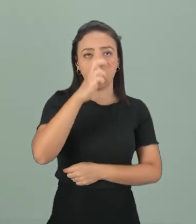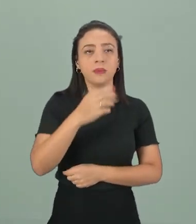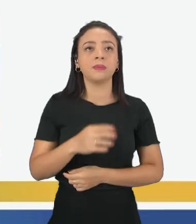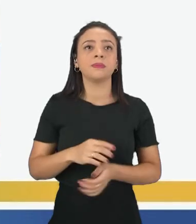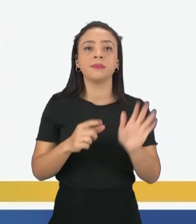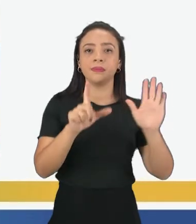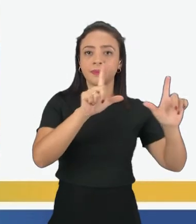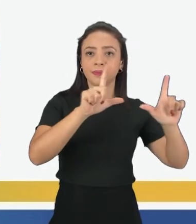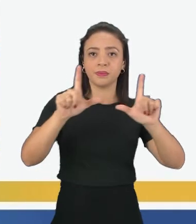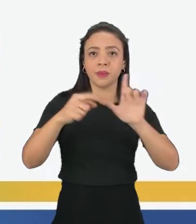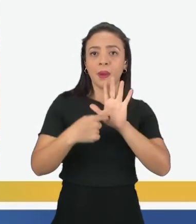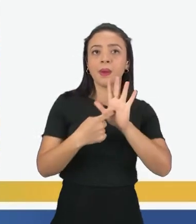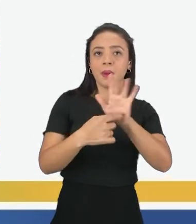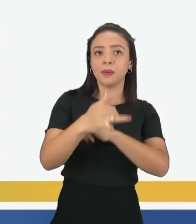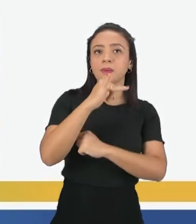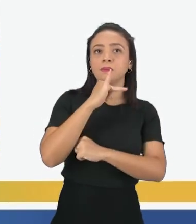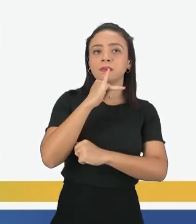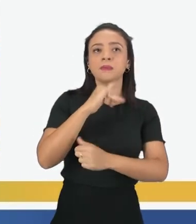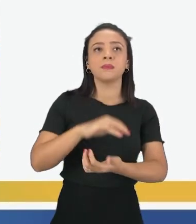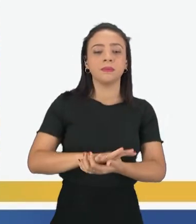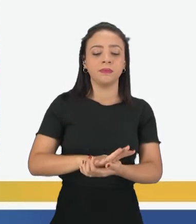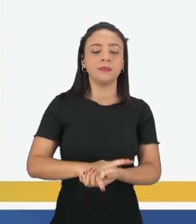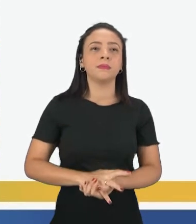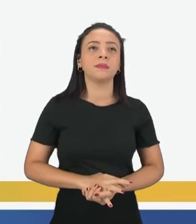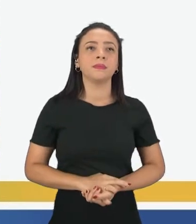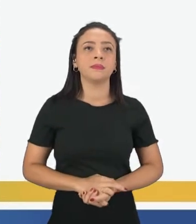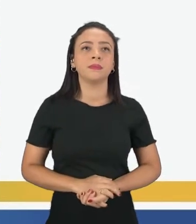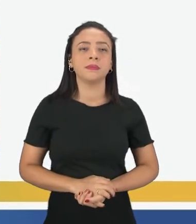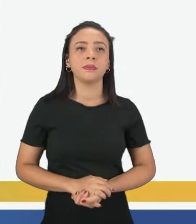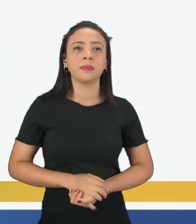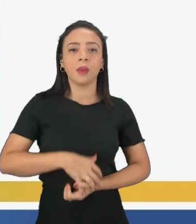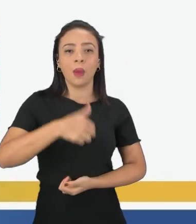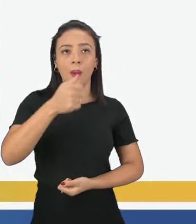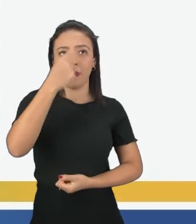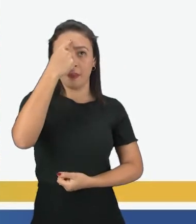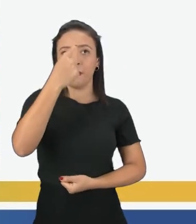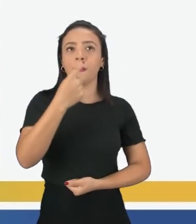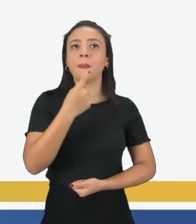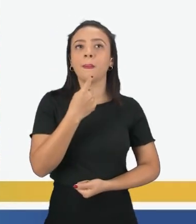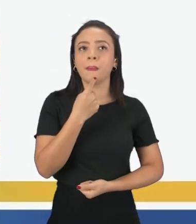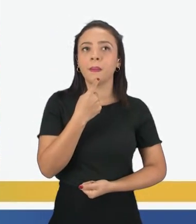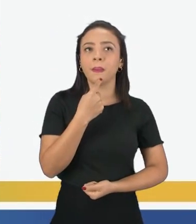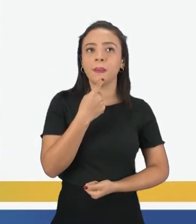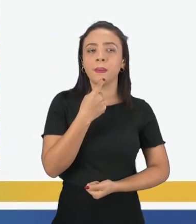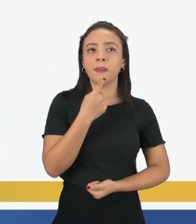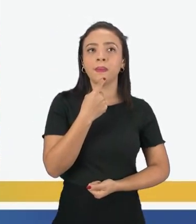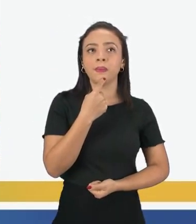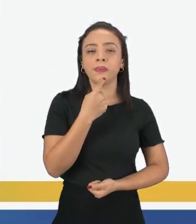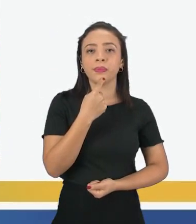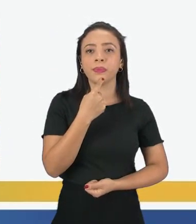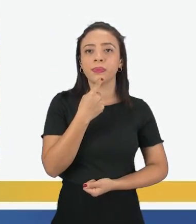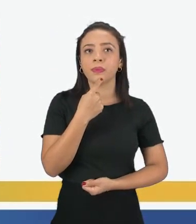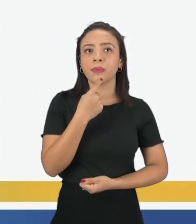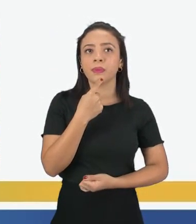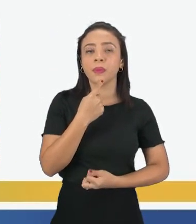na tela, que eu trouxe alguns exemplos para vocês. Então no primeiro quadrinho nós temos Happy New Year. É Feliz